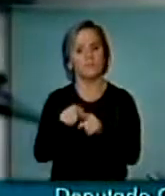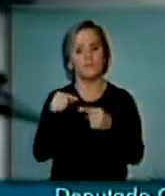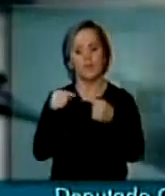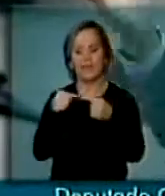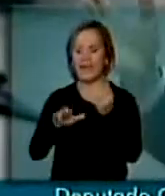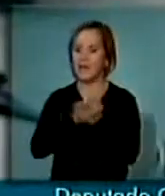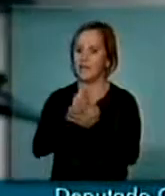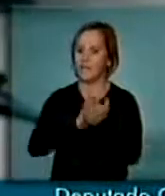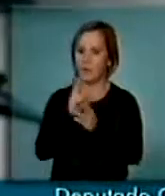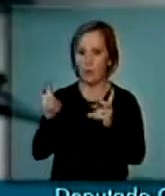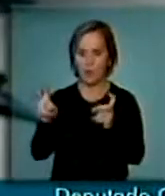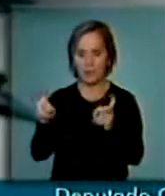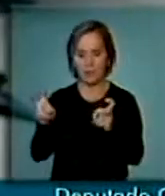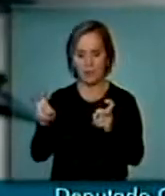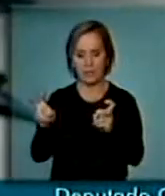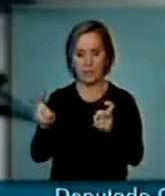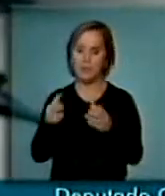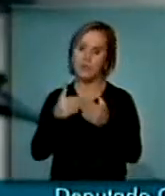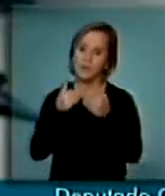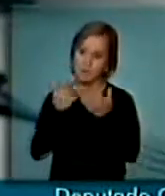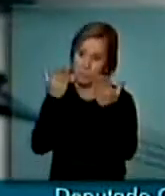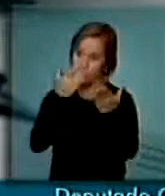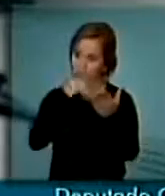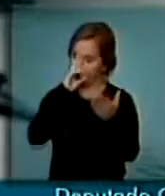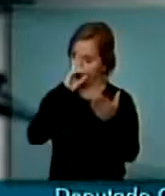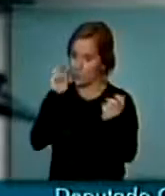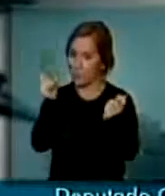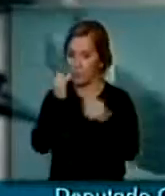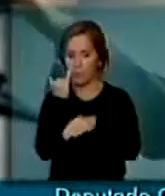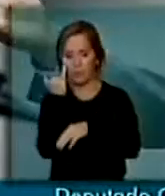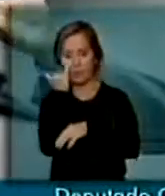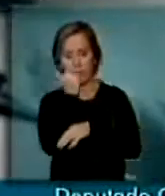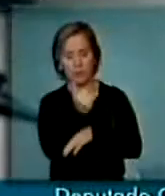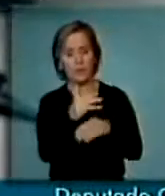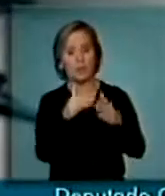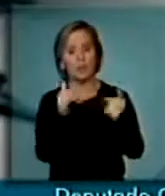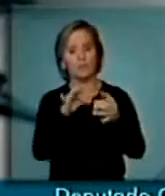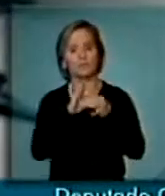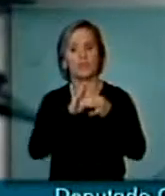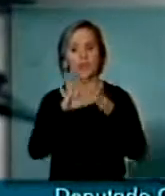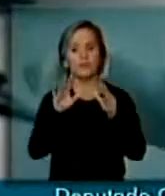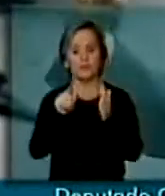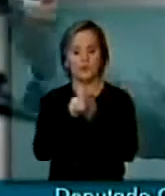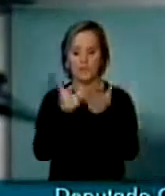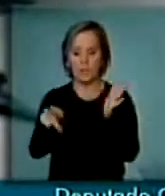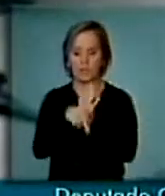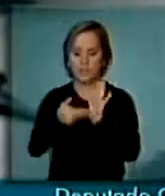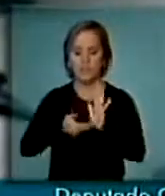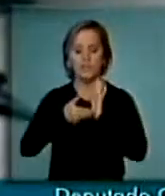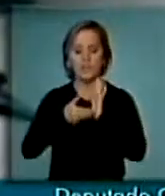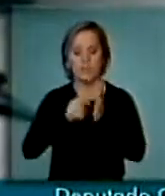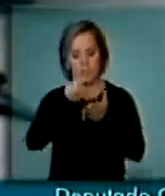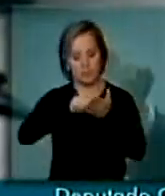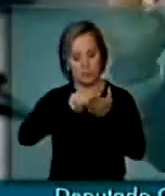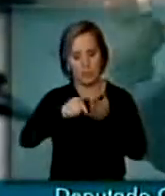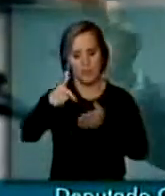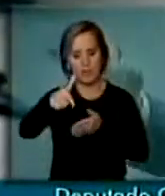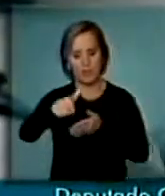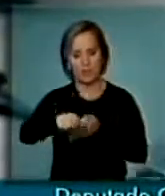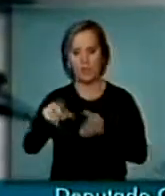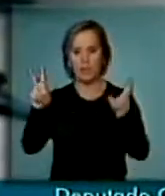a ver com a matéria. Portanto, gostaria de pedir à V. Exª que pudesse autorizar o Jornal da Câmara a fazer uma nova matéria de igual TO,